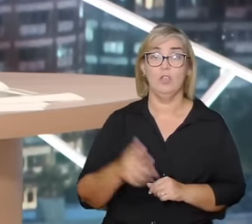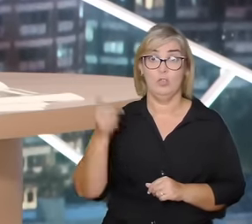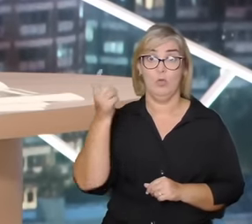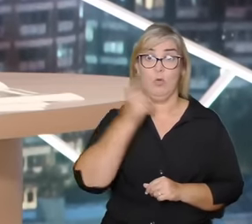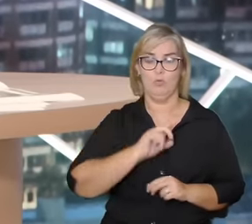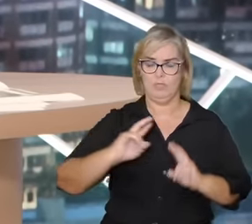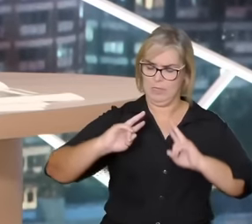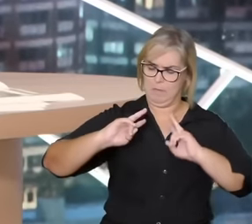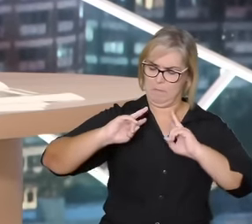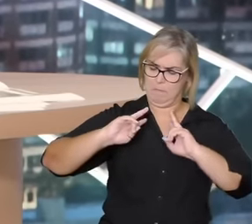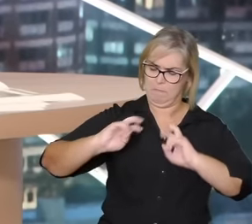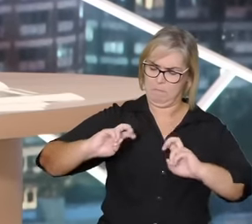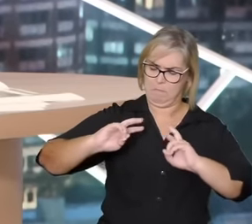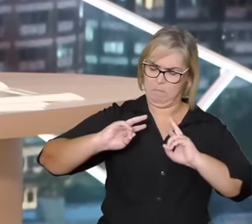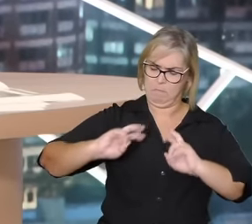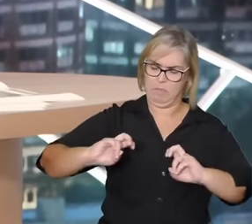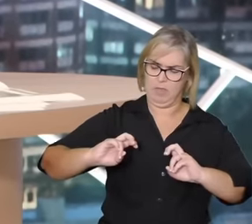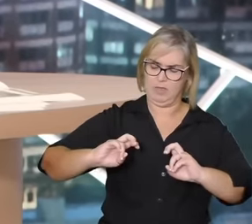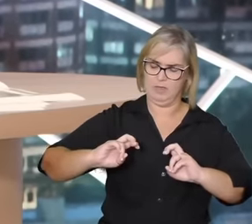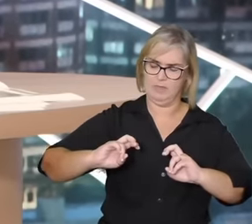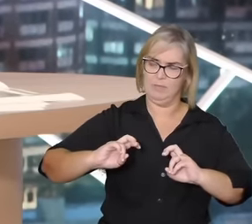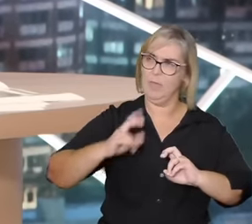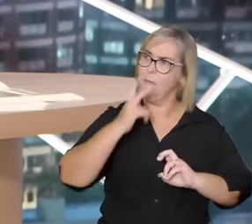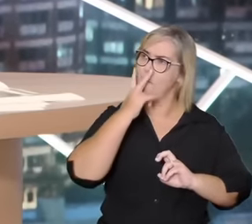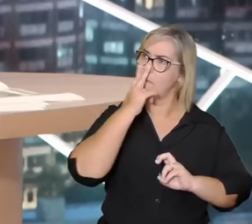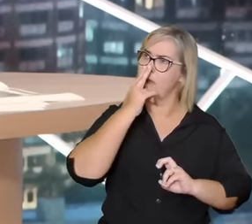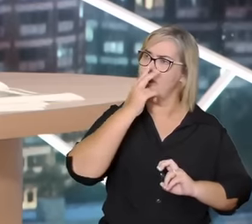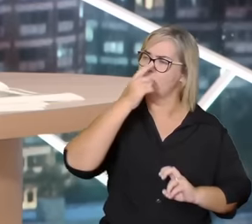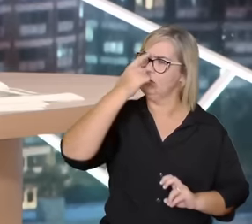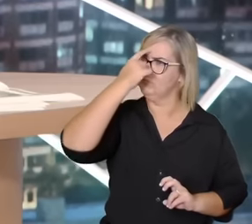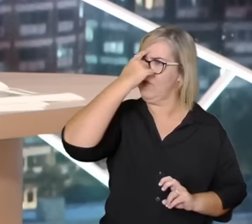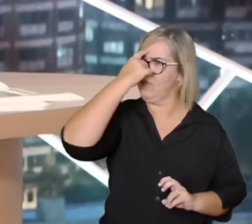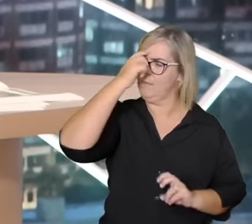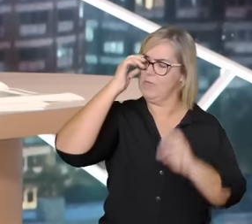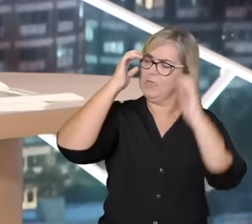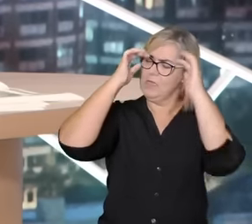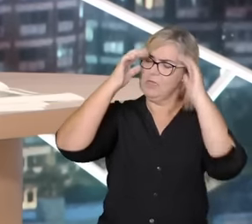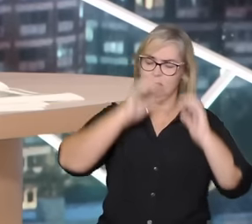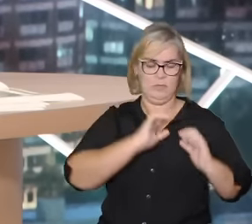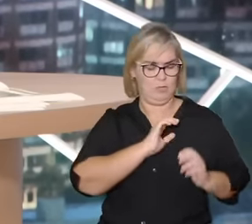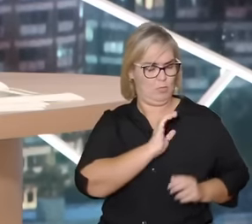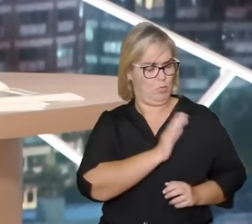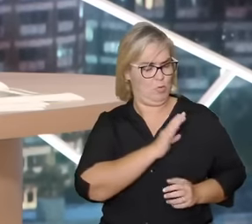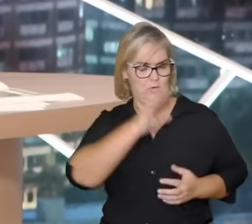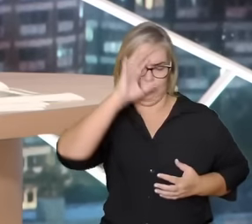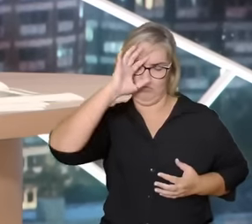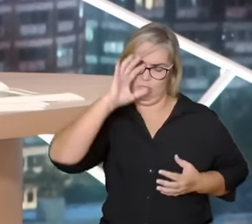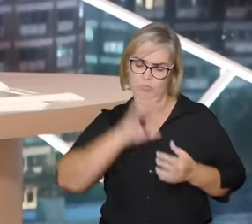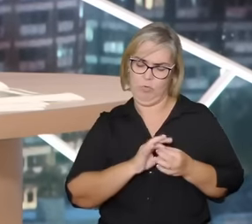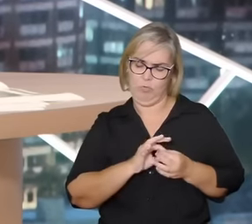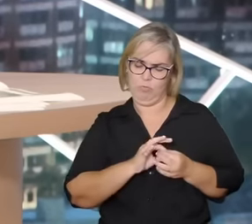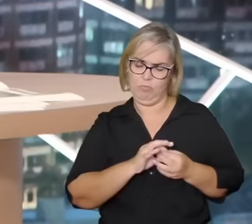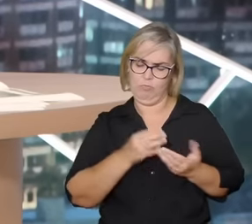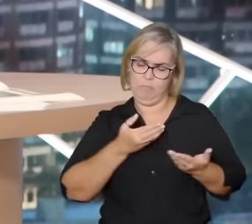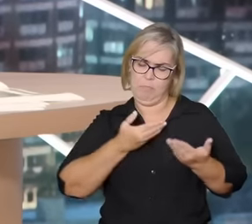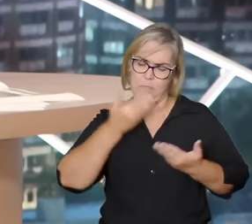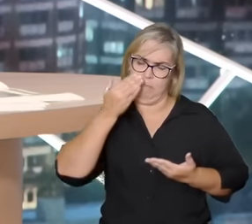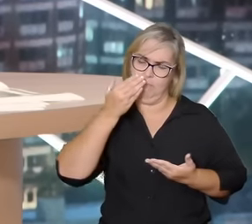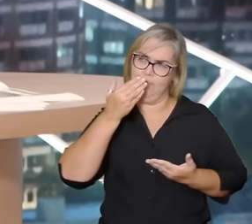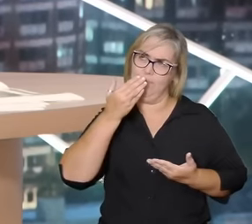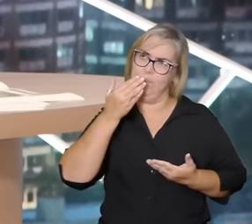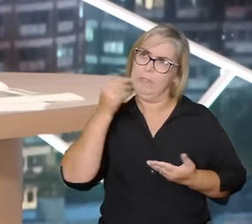um encontro que permita mais conexão permita mais envolvimento tem um filósofo